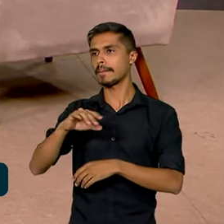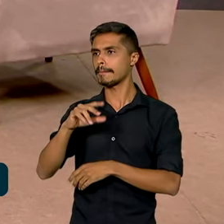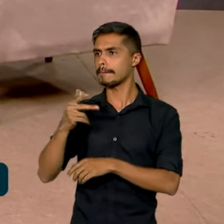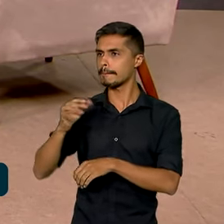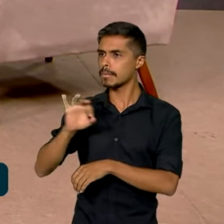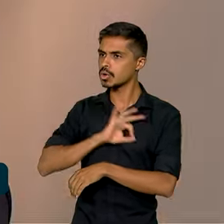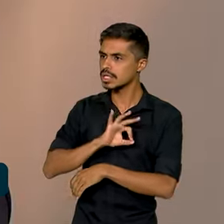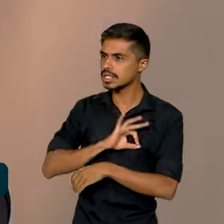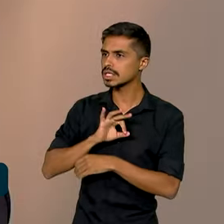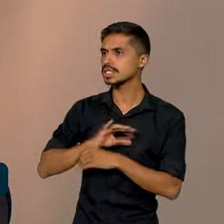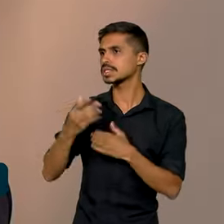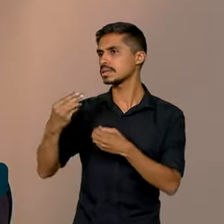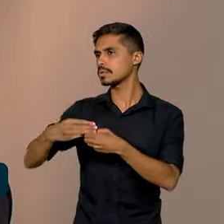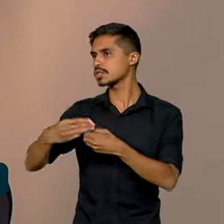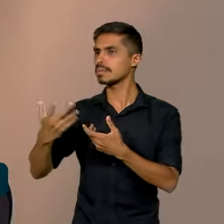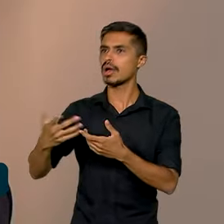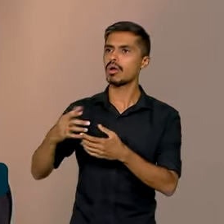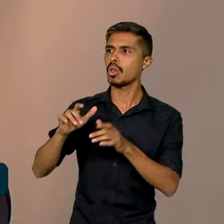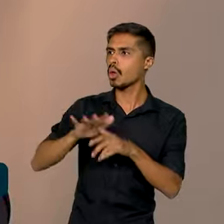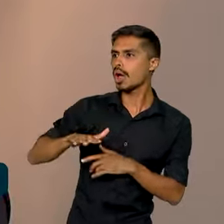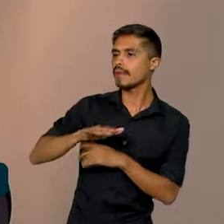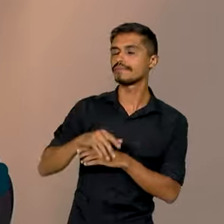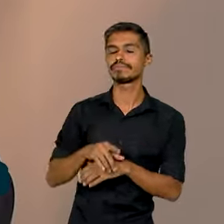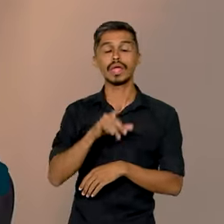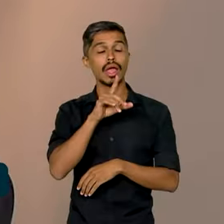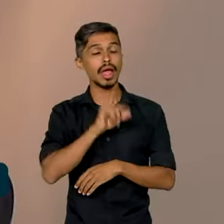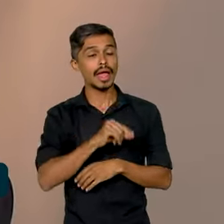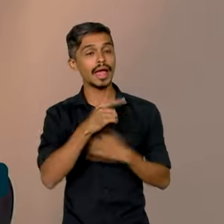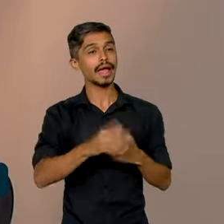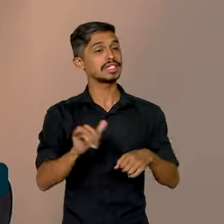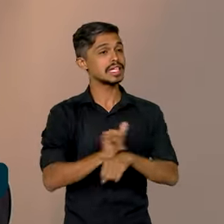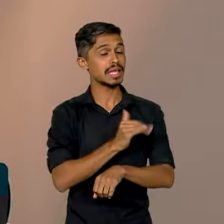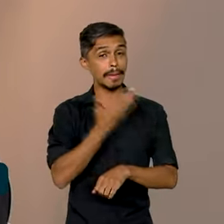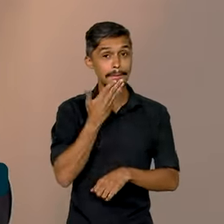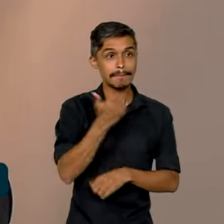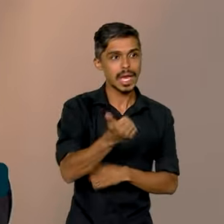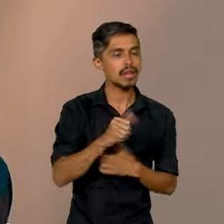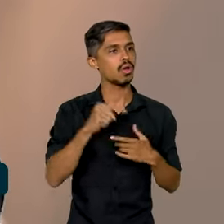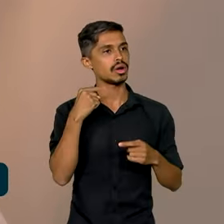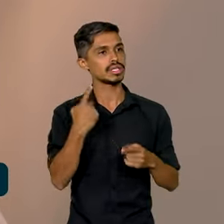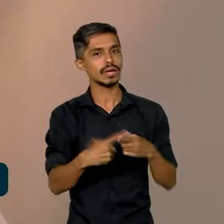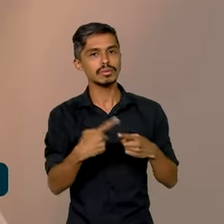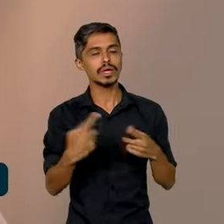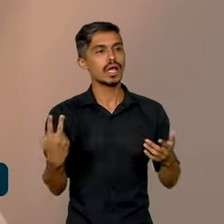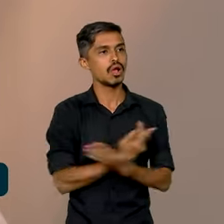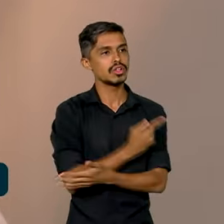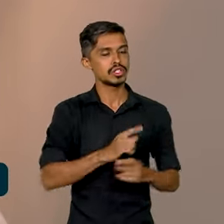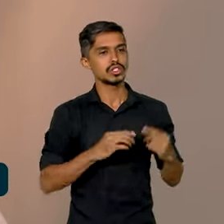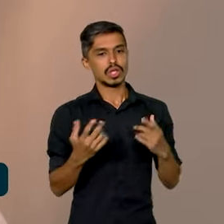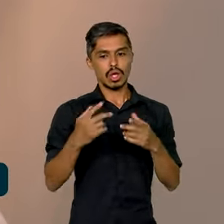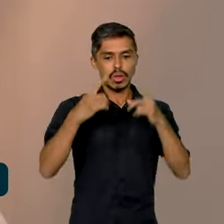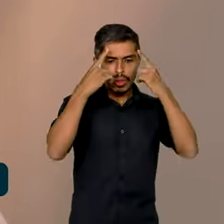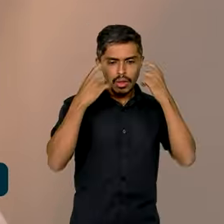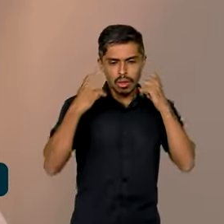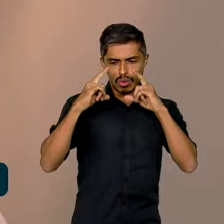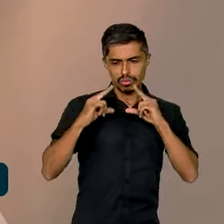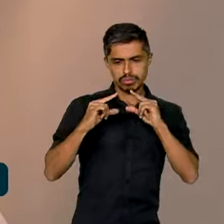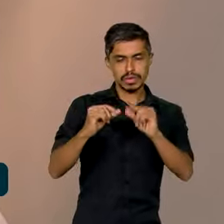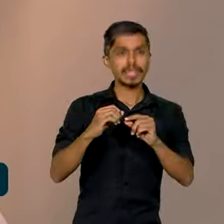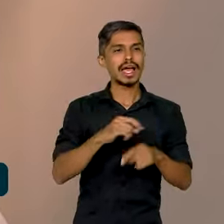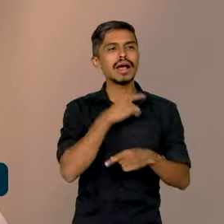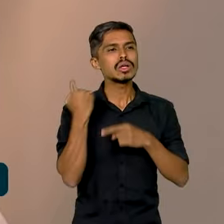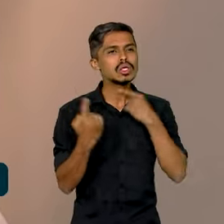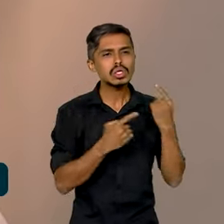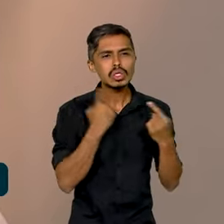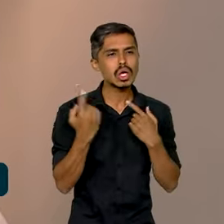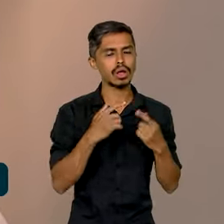Essa é a política mais eficiente em todo o mundo, que levou não apenas a redução do número de pessoas mortas em